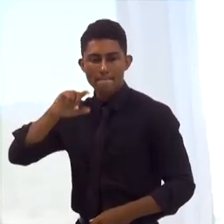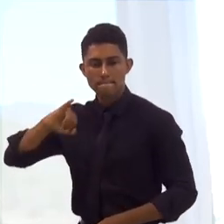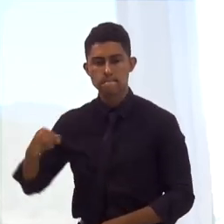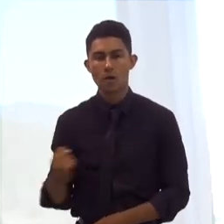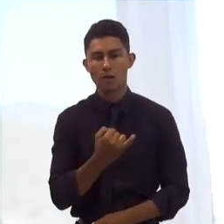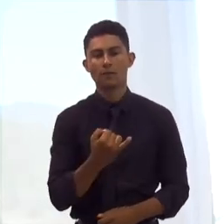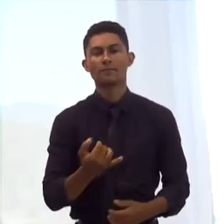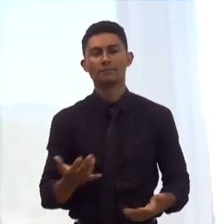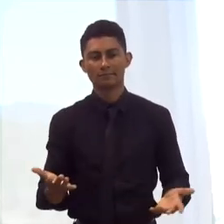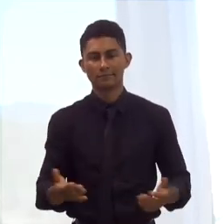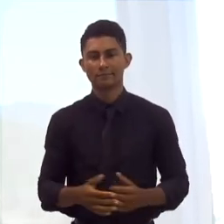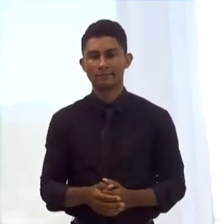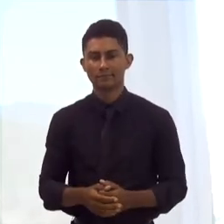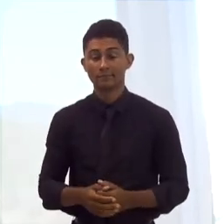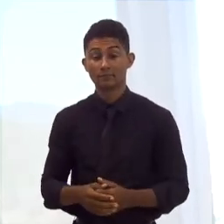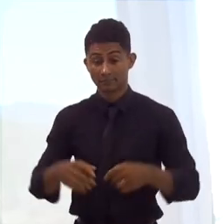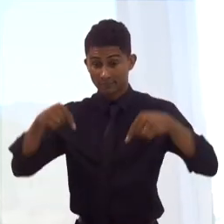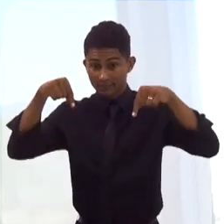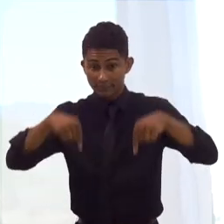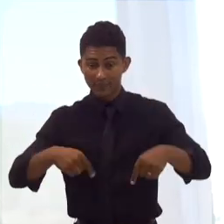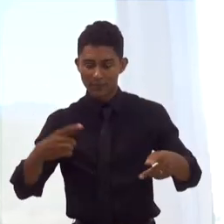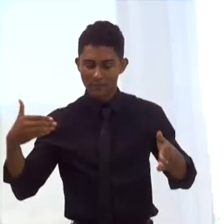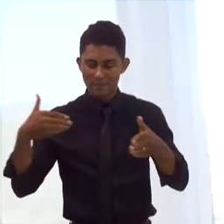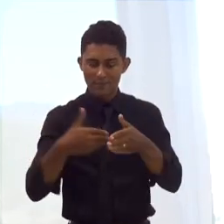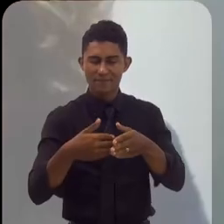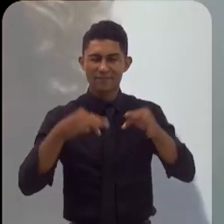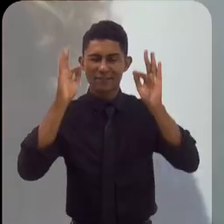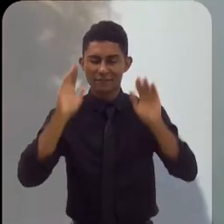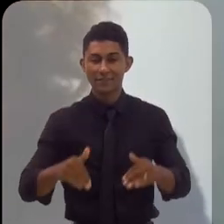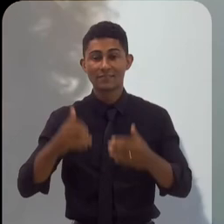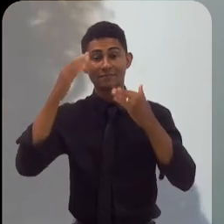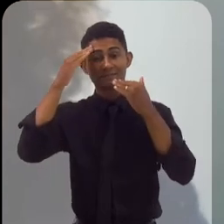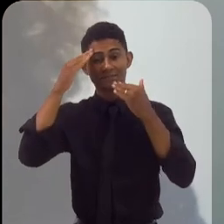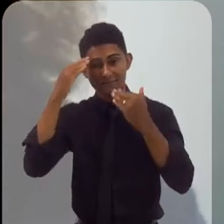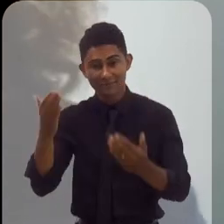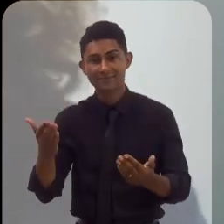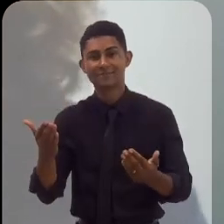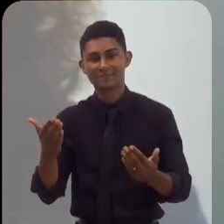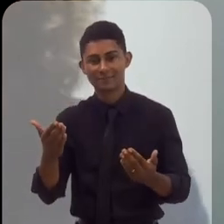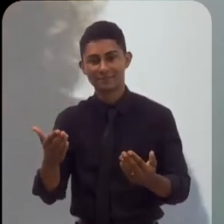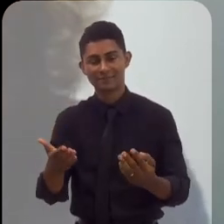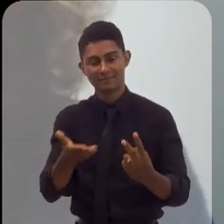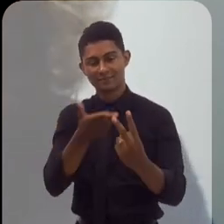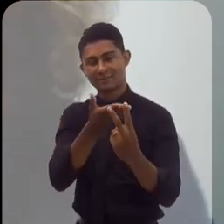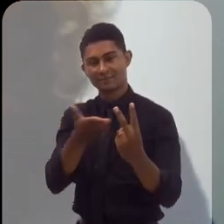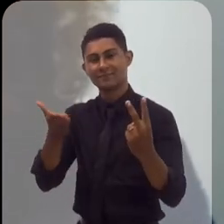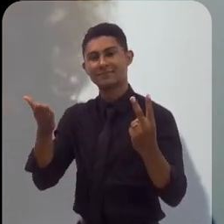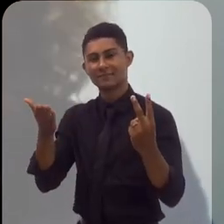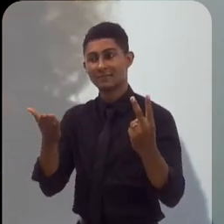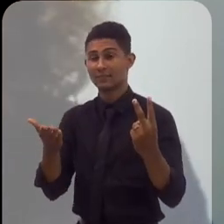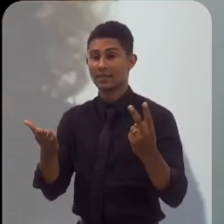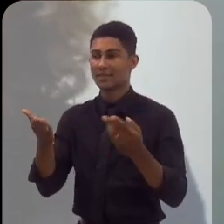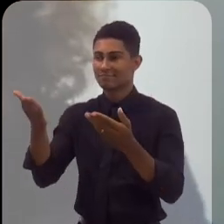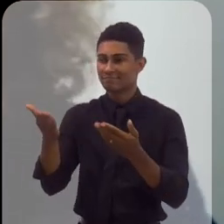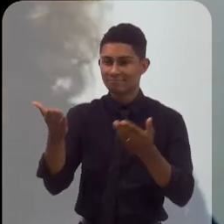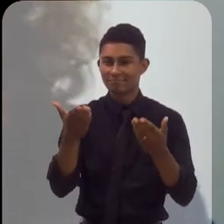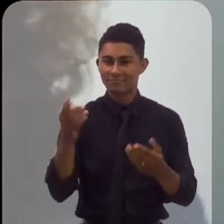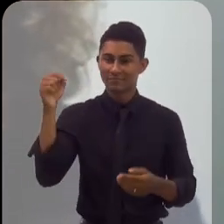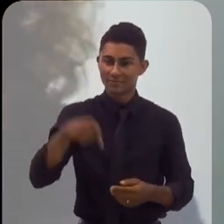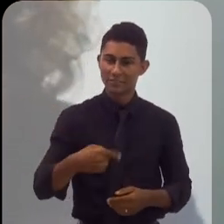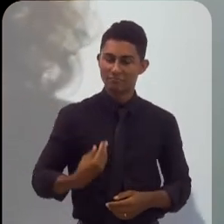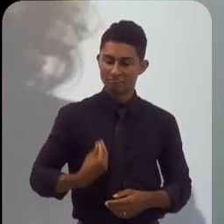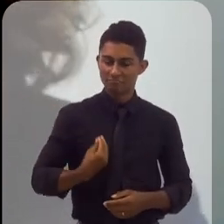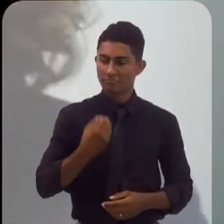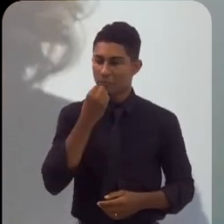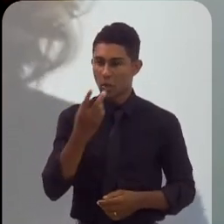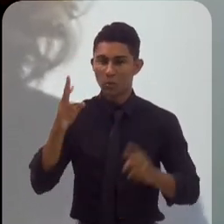tirar valor da oportunidade que se apresenta. Bem, nosso programa está chegando ao fim. Eu queria muito agradecer ao Eduardo e ao Gustavo por estarem aqui